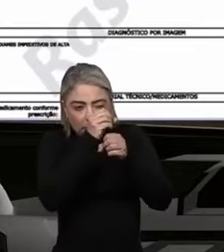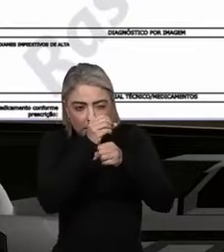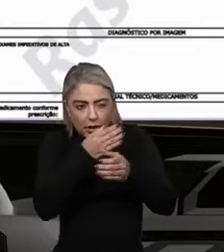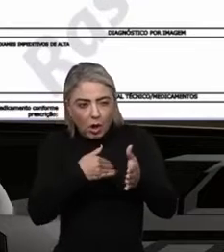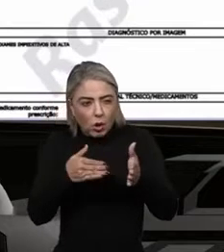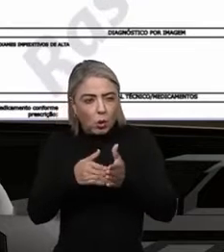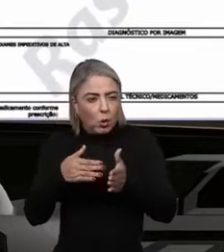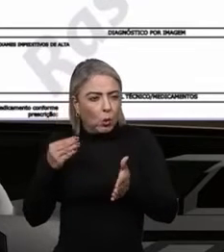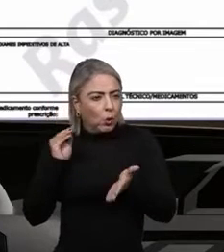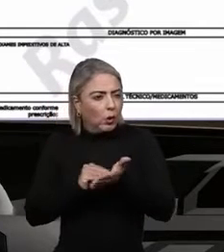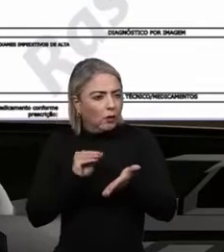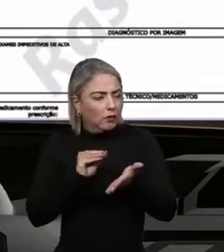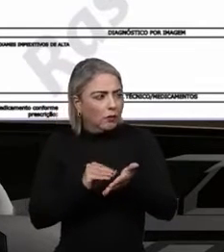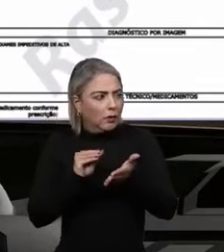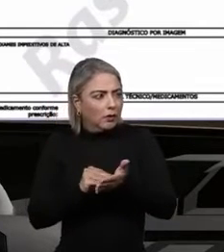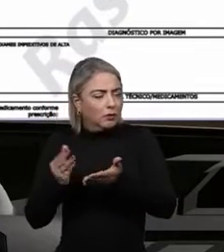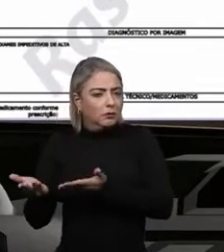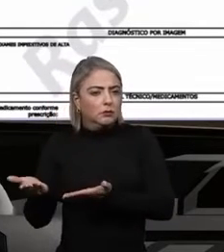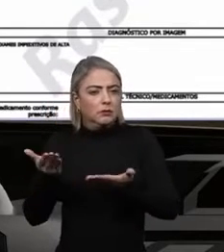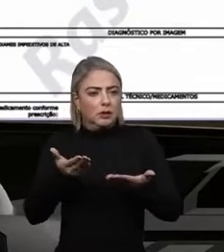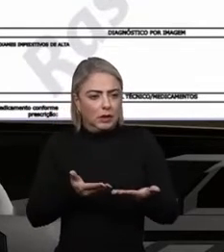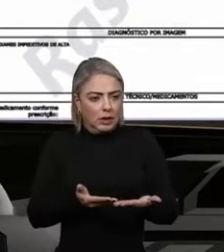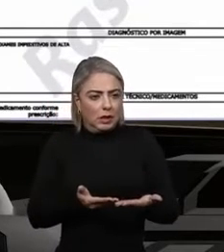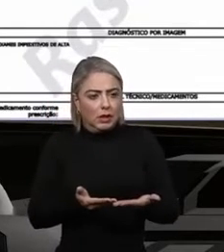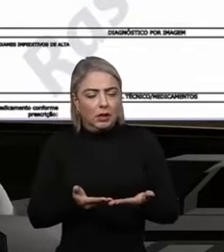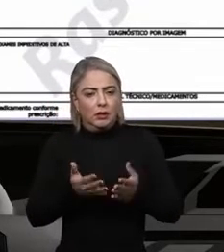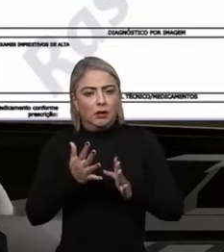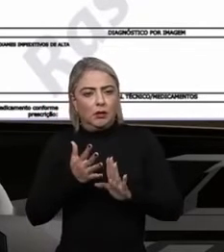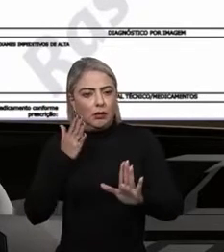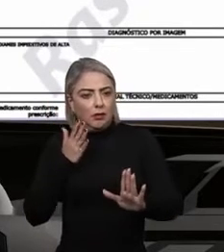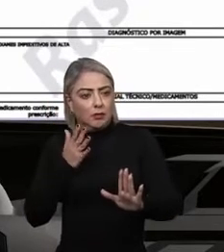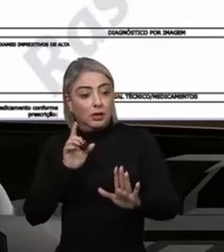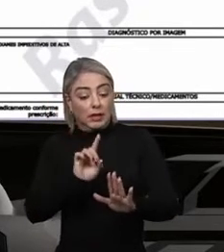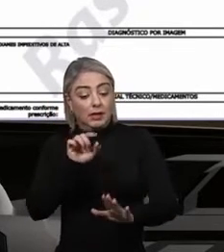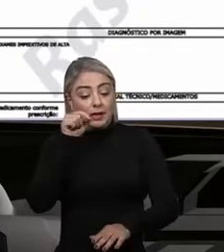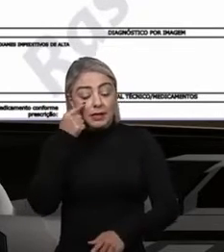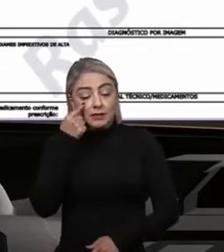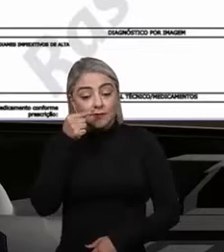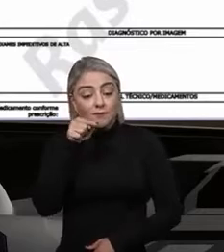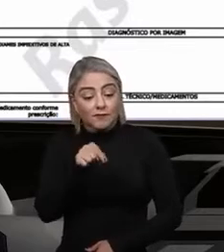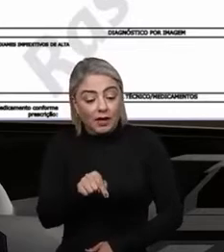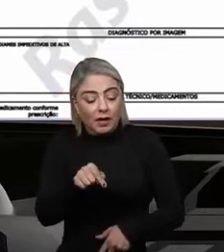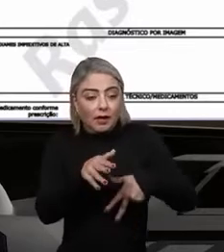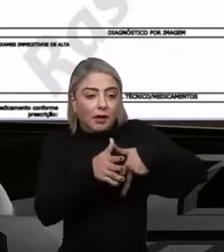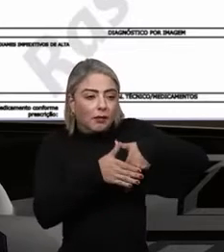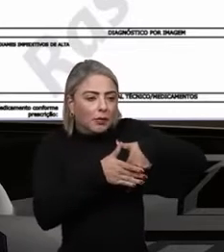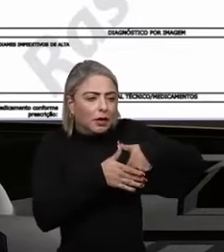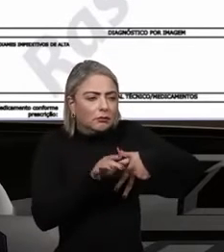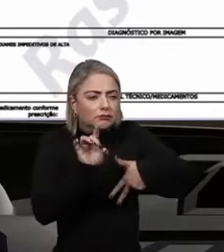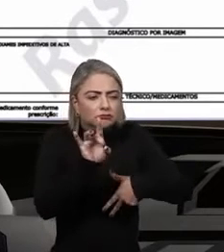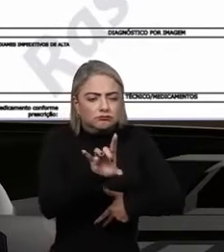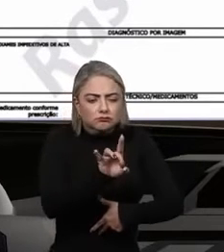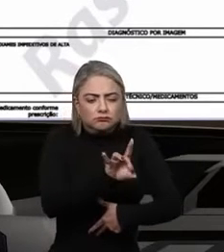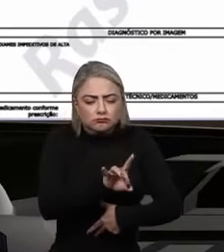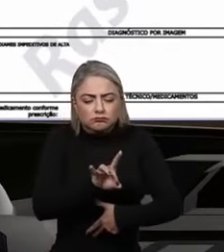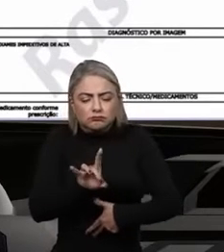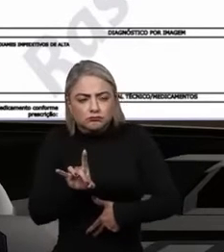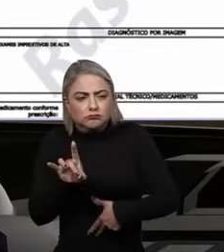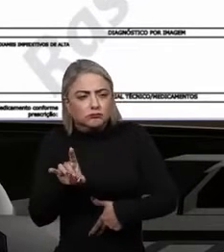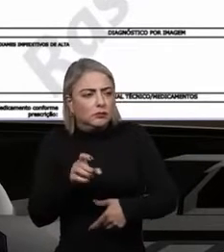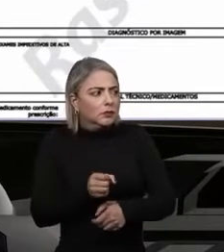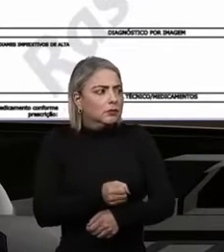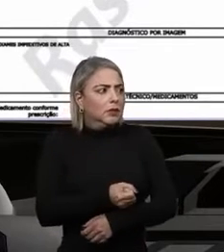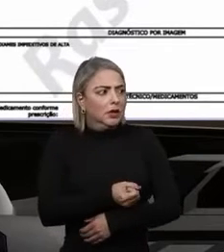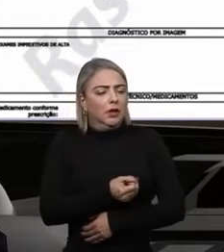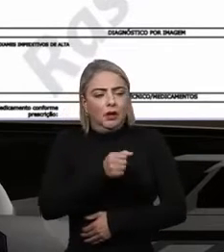exames pendentes que estão dentro de uma grande fila. Nesse caso, não. Você olha paciente por paciente e verifica quais são os dados